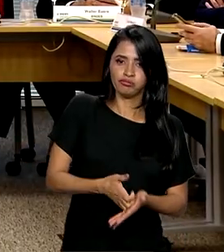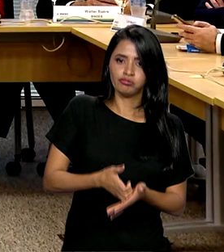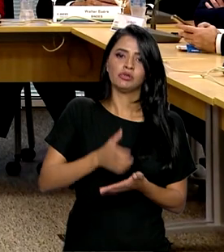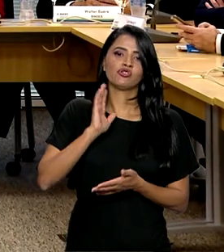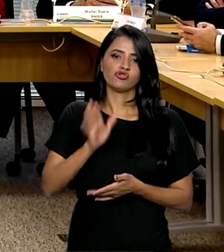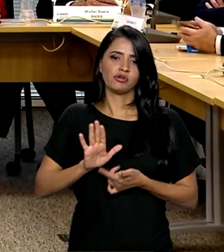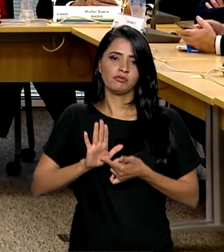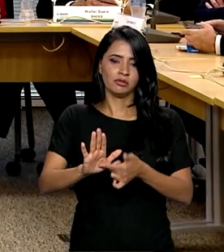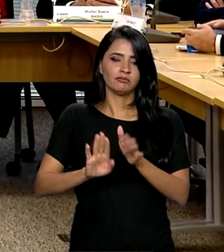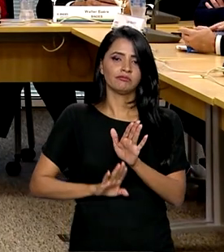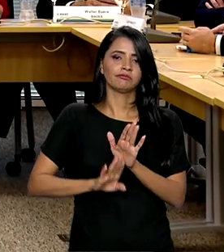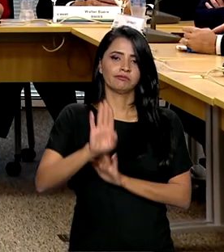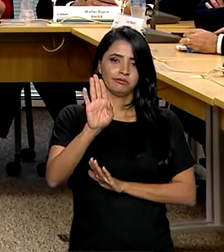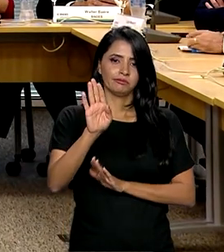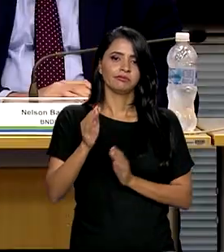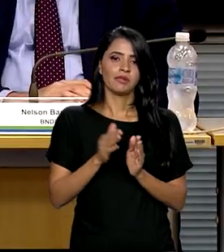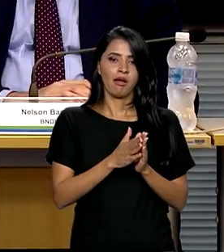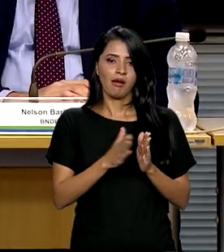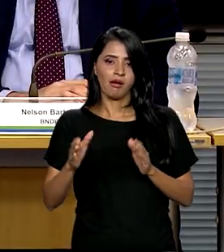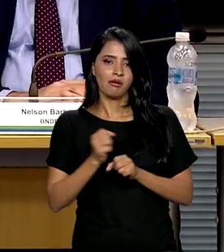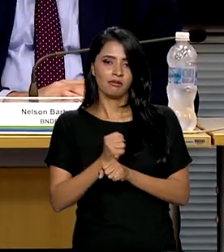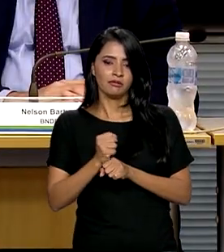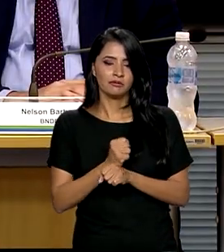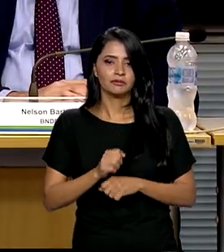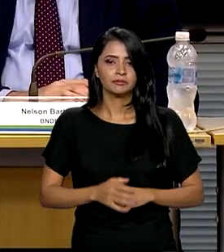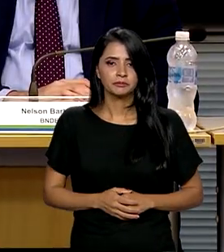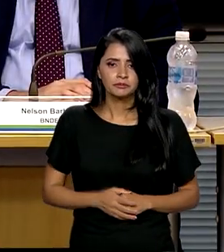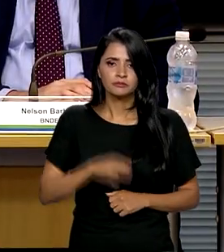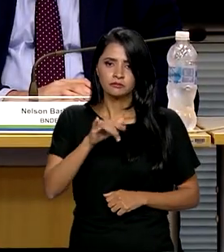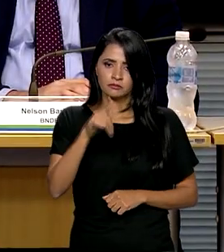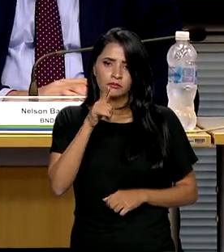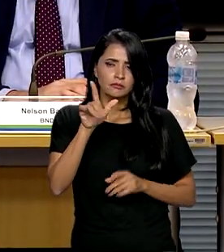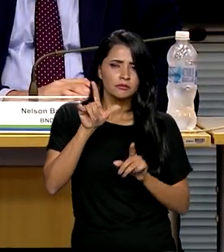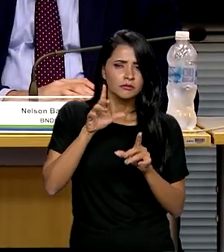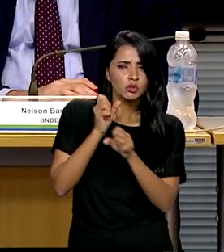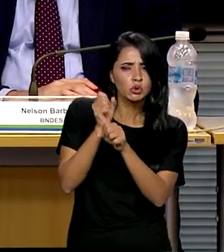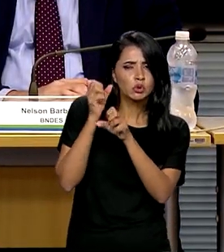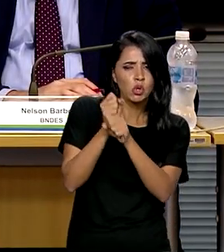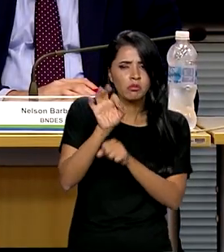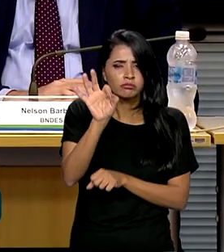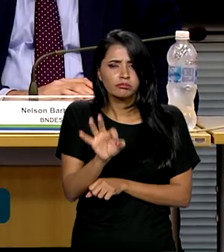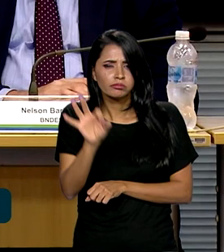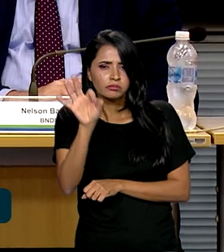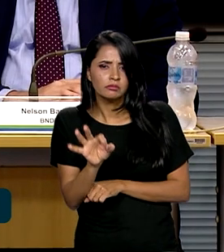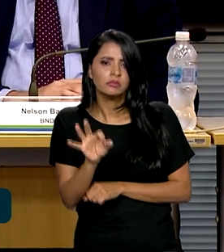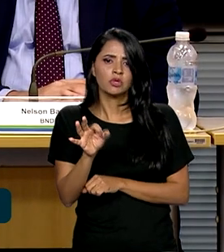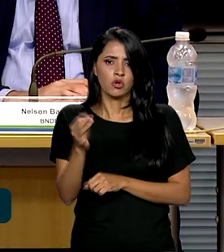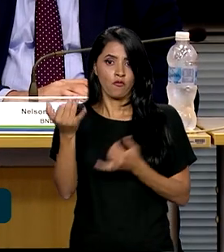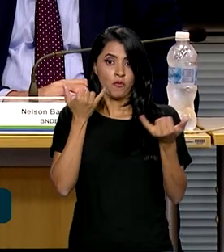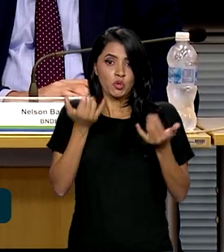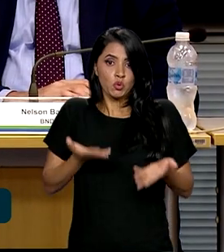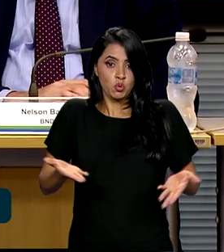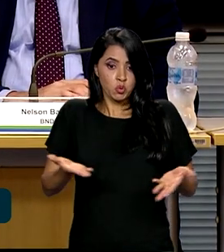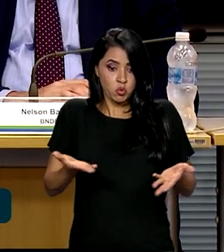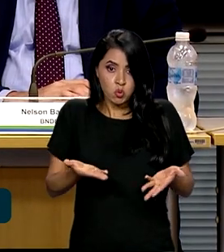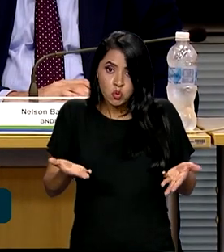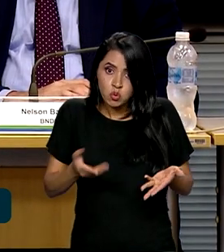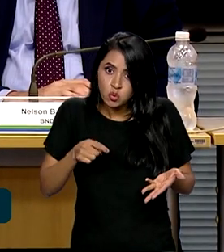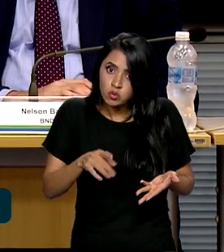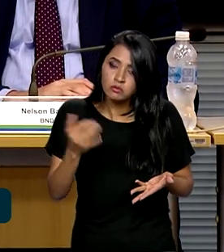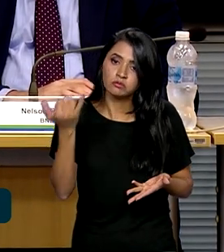aponta crescimento para os próximos anos. Se nós fizermos uma projeção estatística com os dados de hoje, hoje,